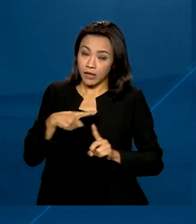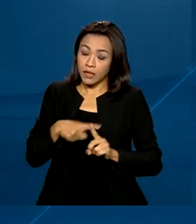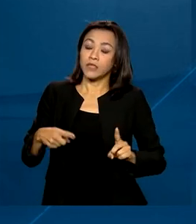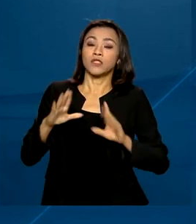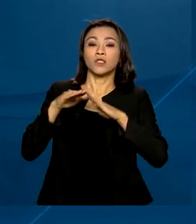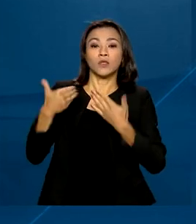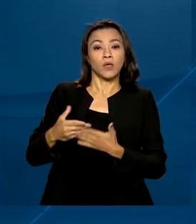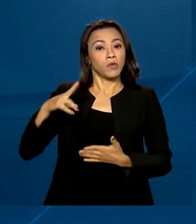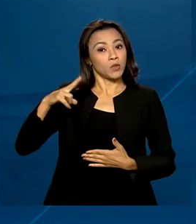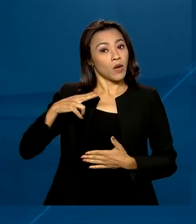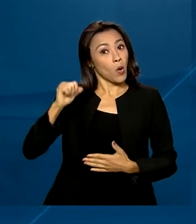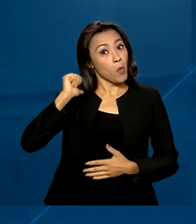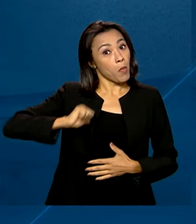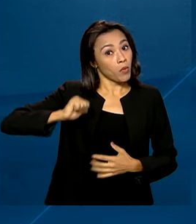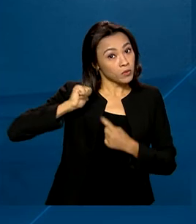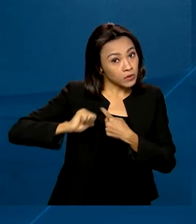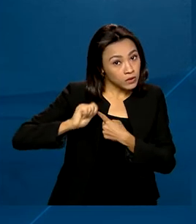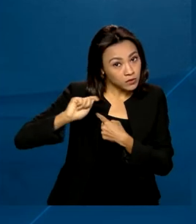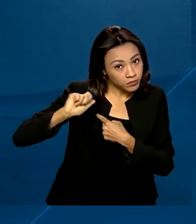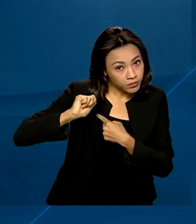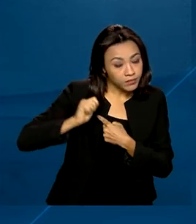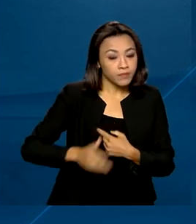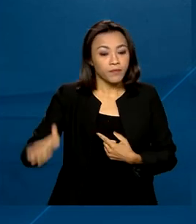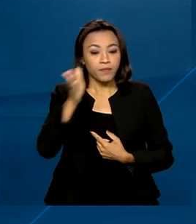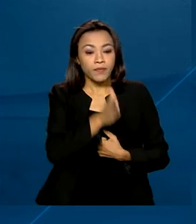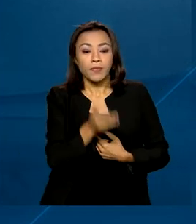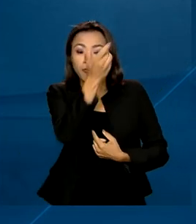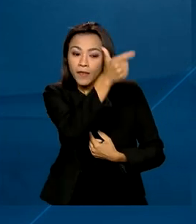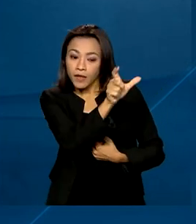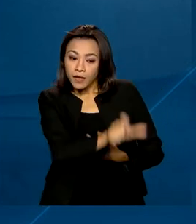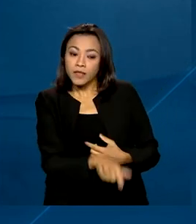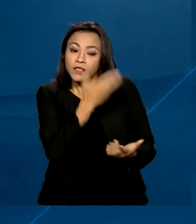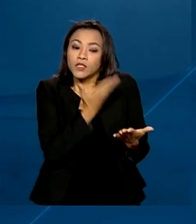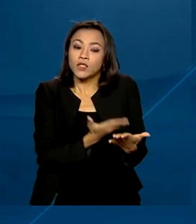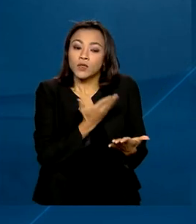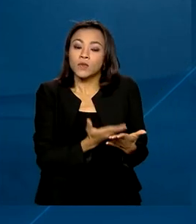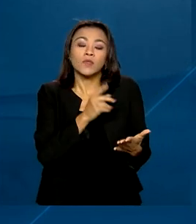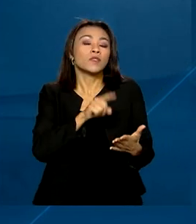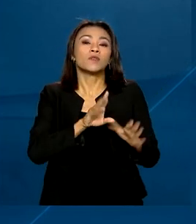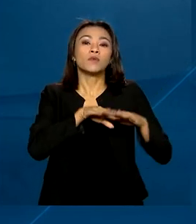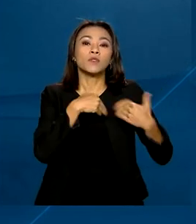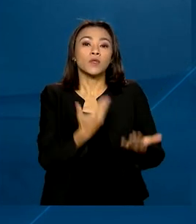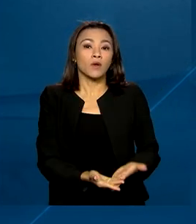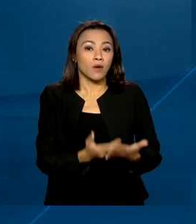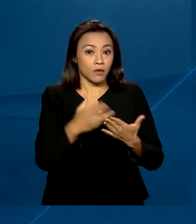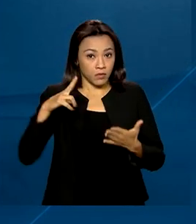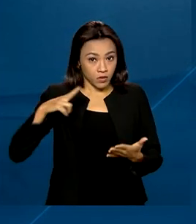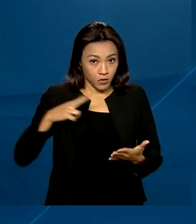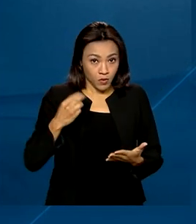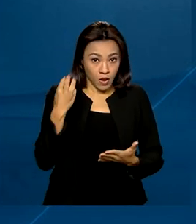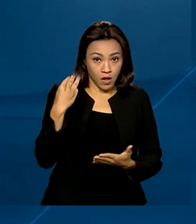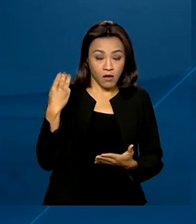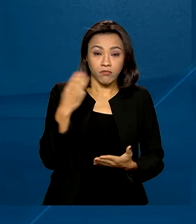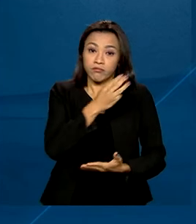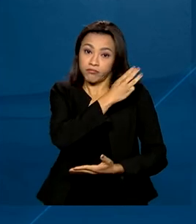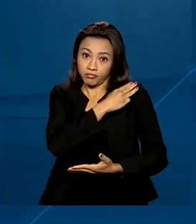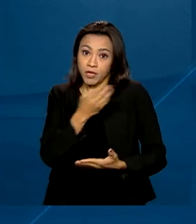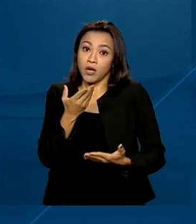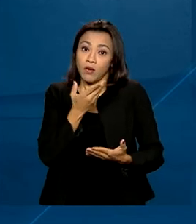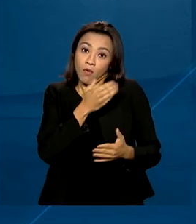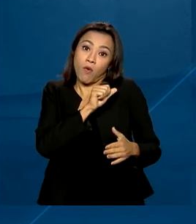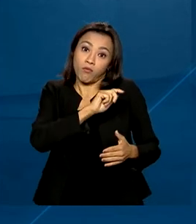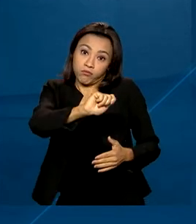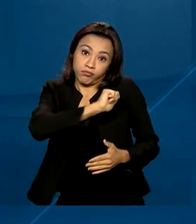bolsista. Estudantes que tenham cursado o ensino médio em uma escola particular com bolsa e alunos de escolas